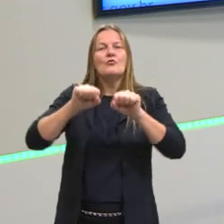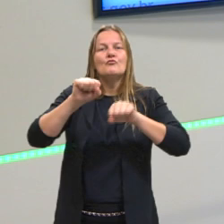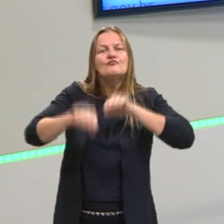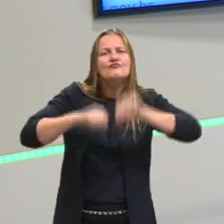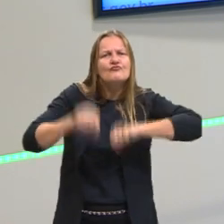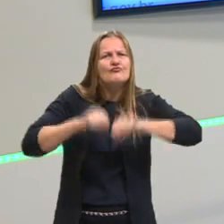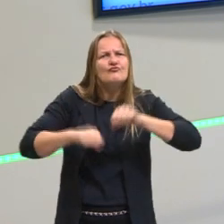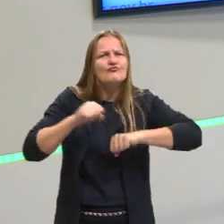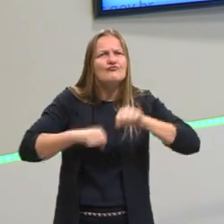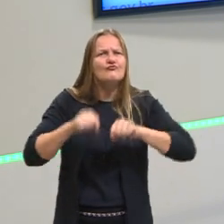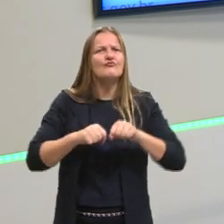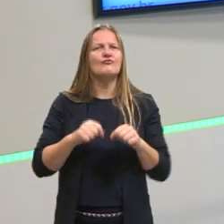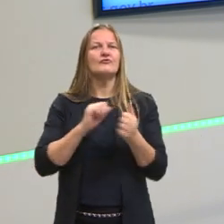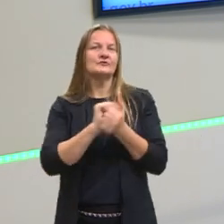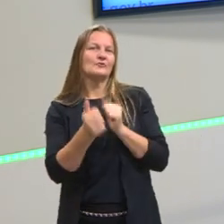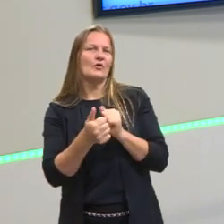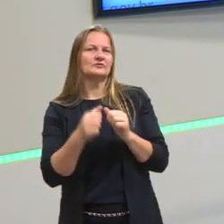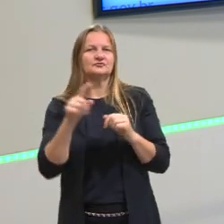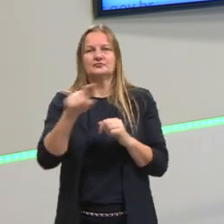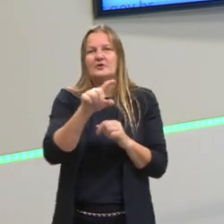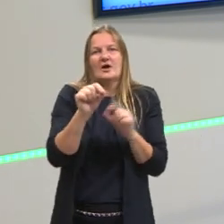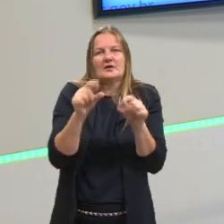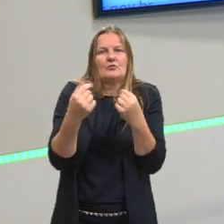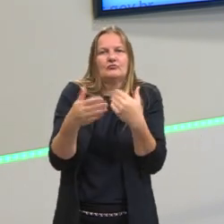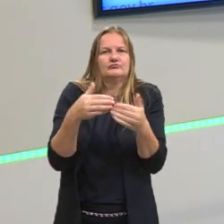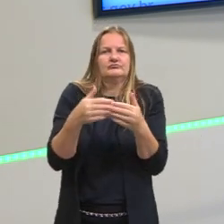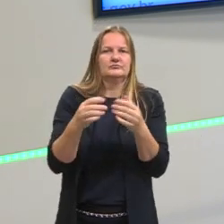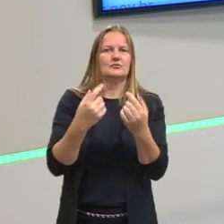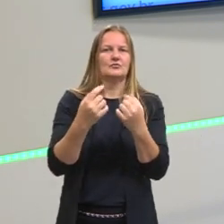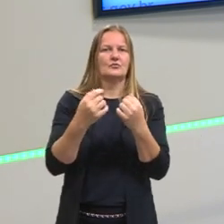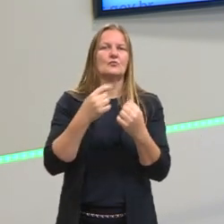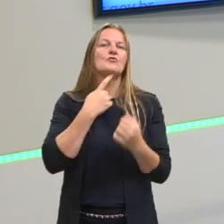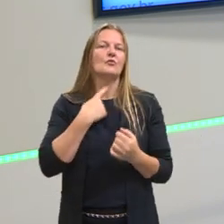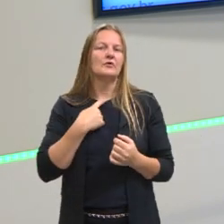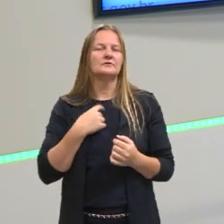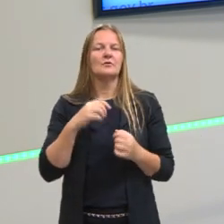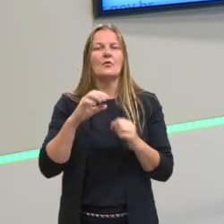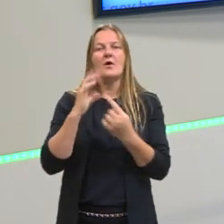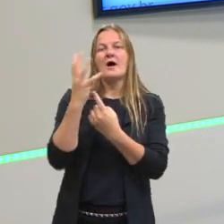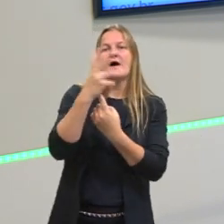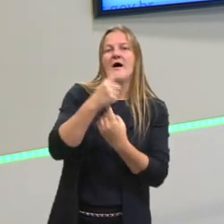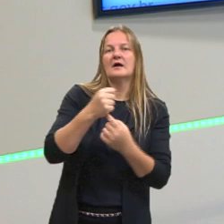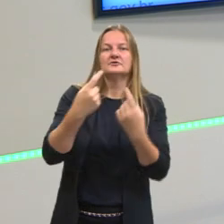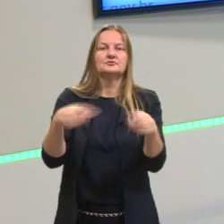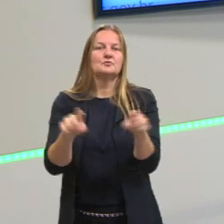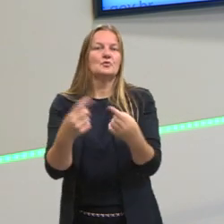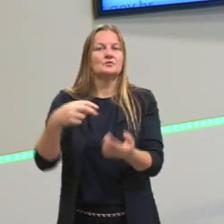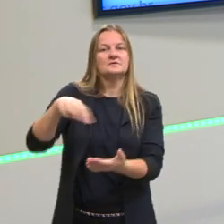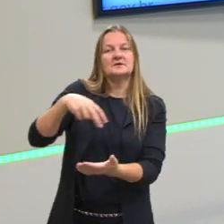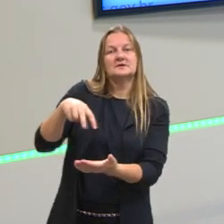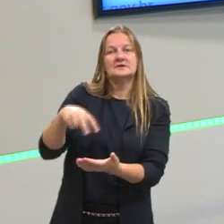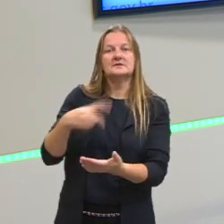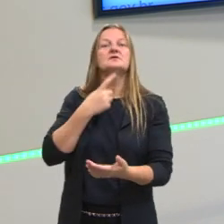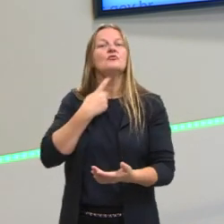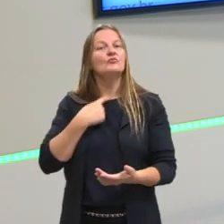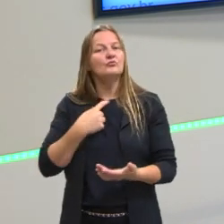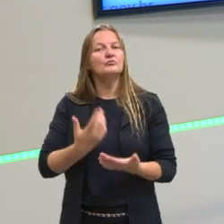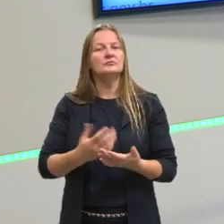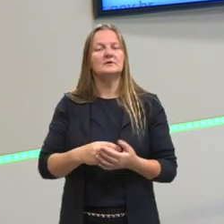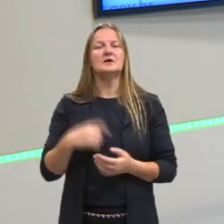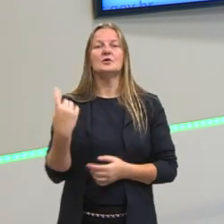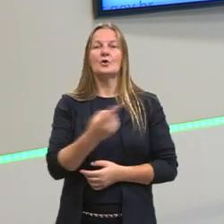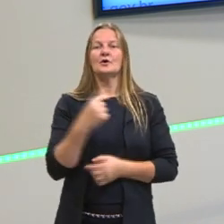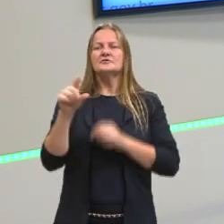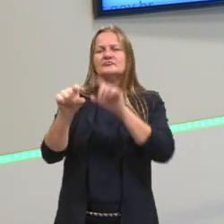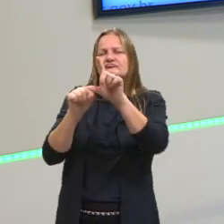grupo de esporte, aquilo que você pratica, ou se você estuda arte, música, dança, são grupos que nós